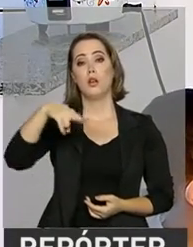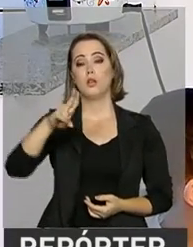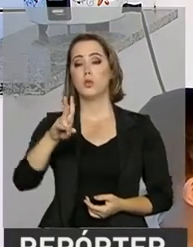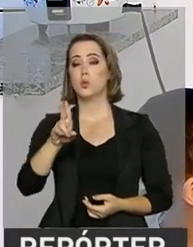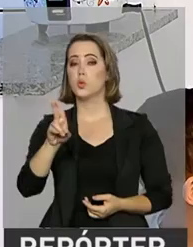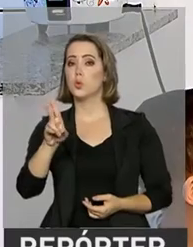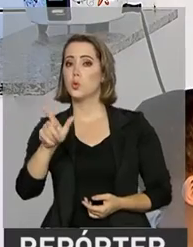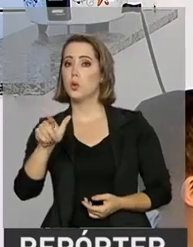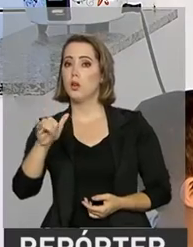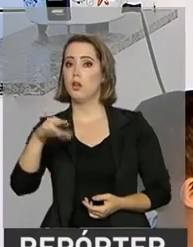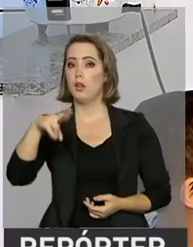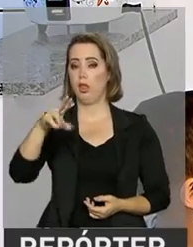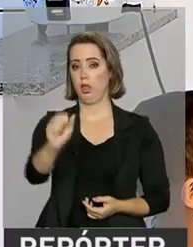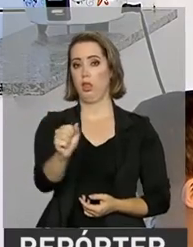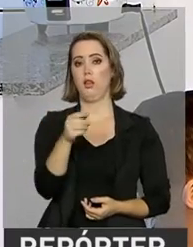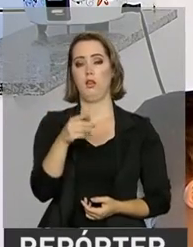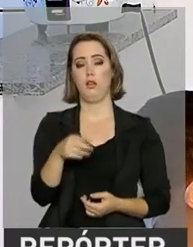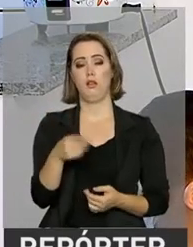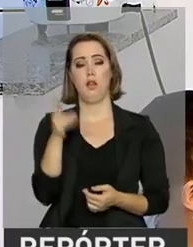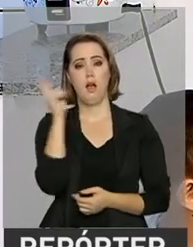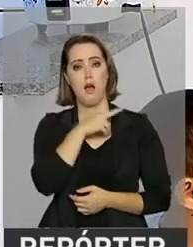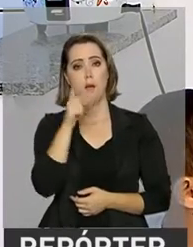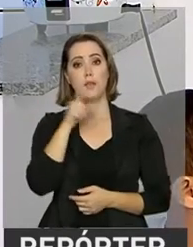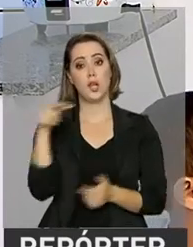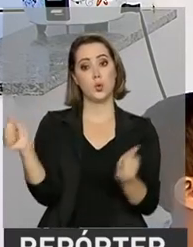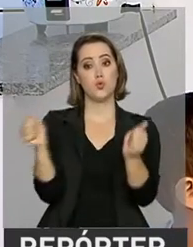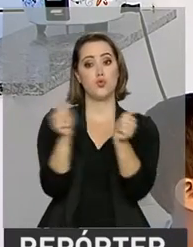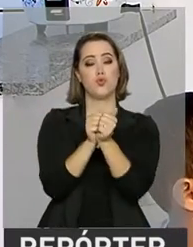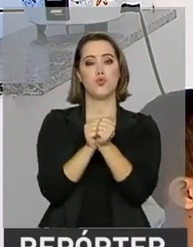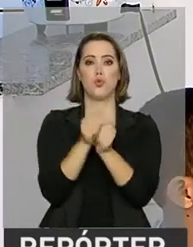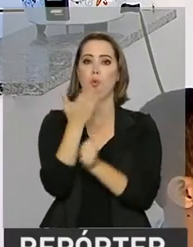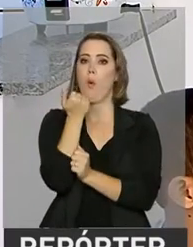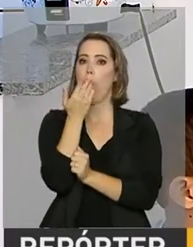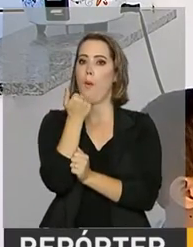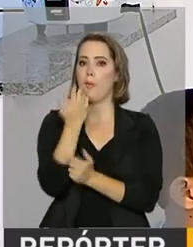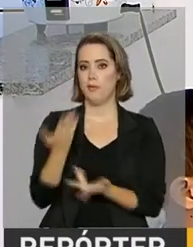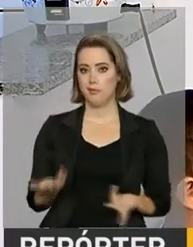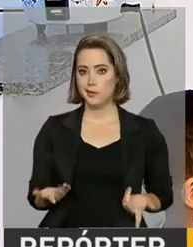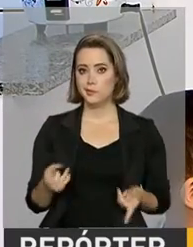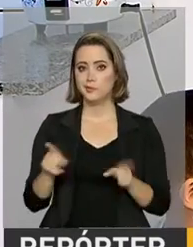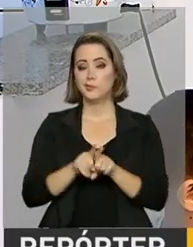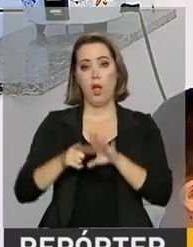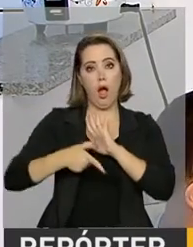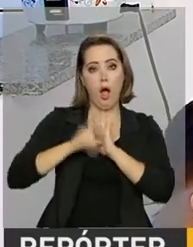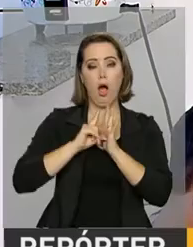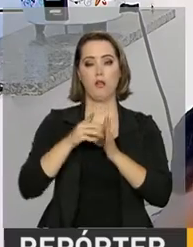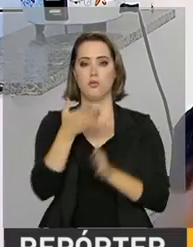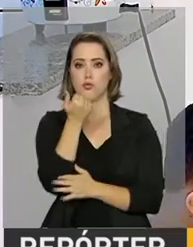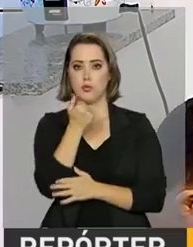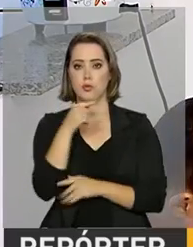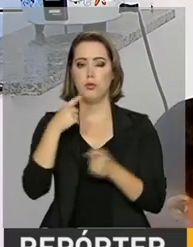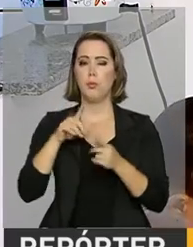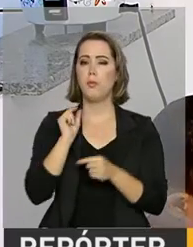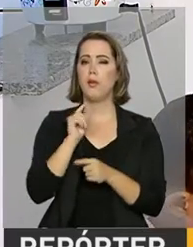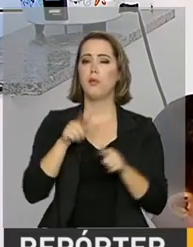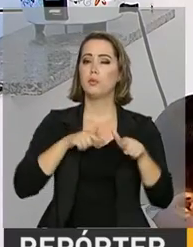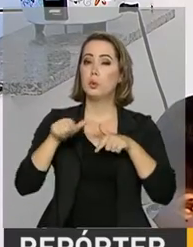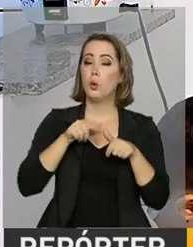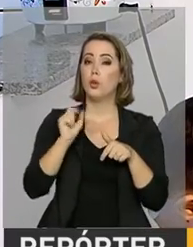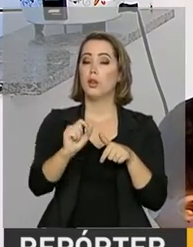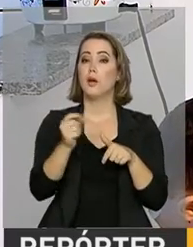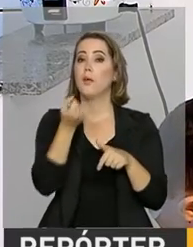rápida está associado às refeições. Deve ser aplicada antes de comer. A função do medicamento é manter a